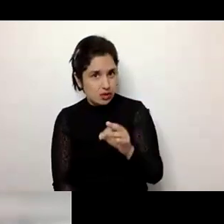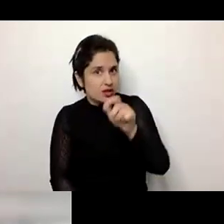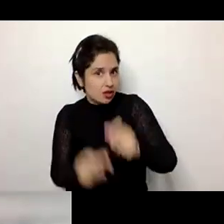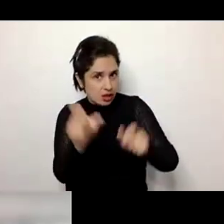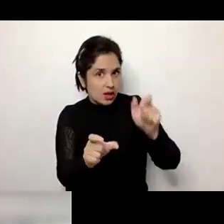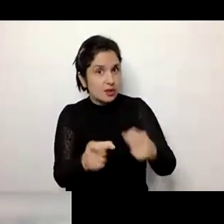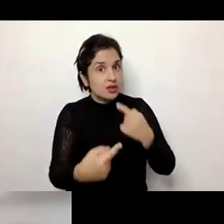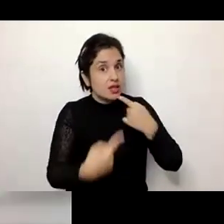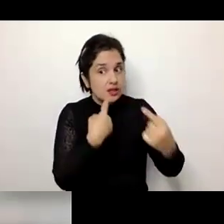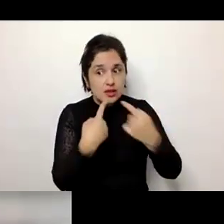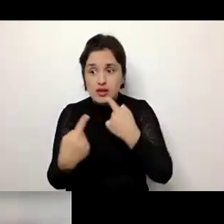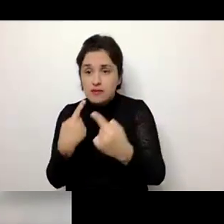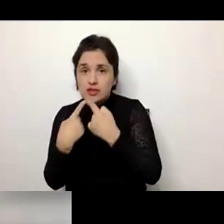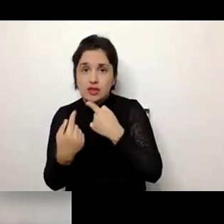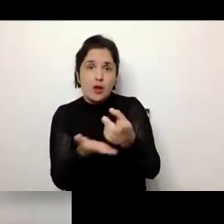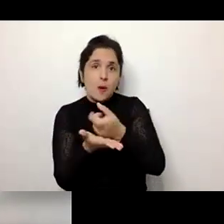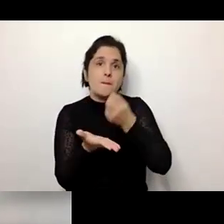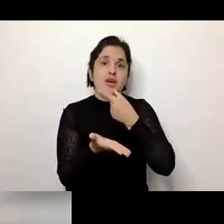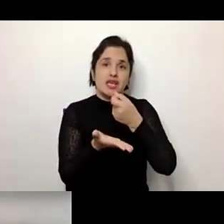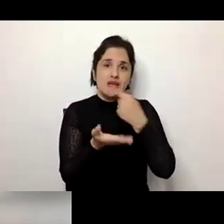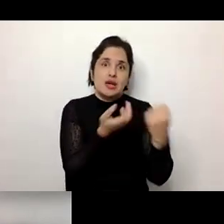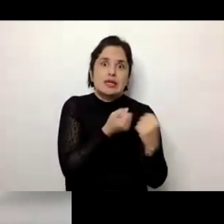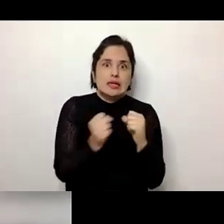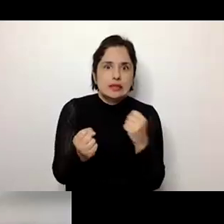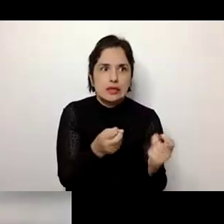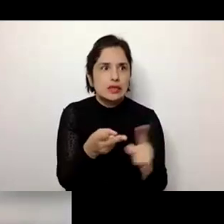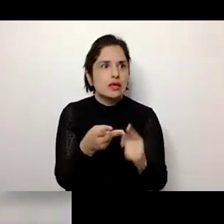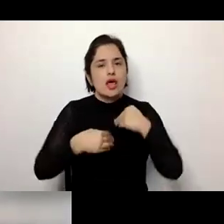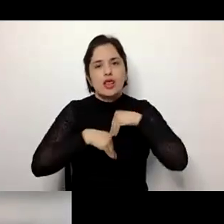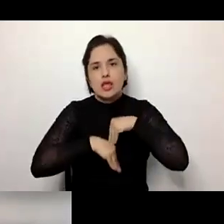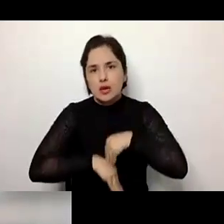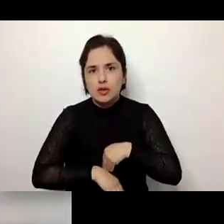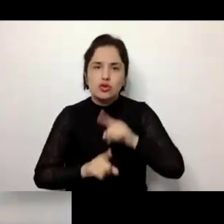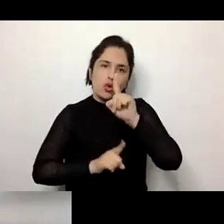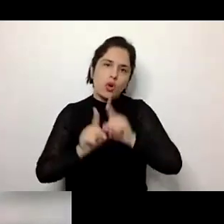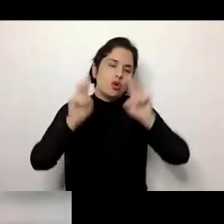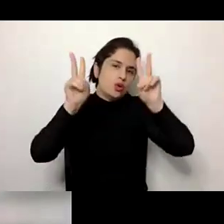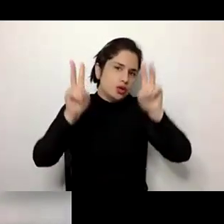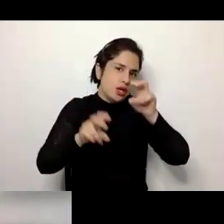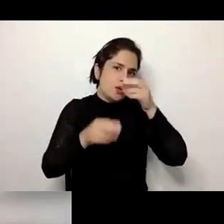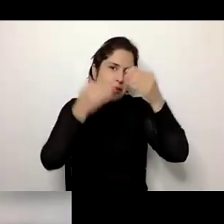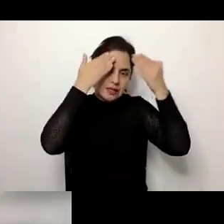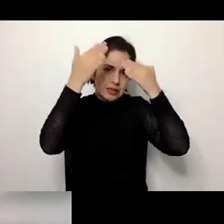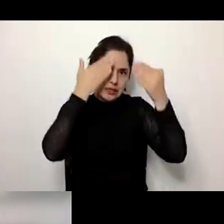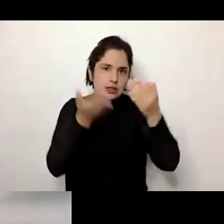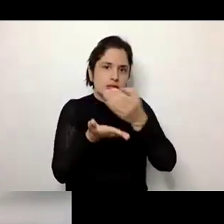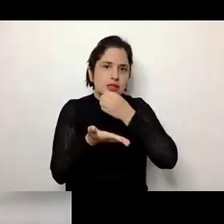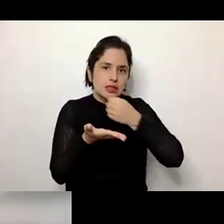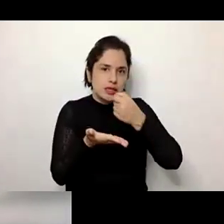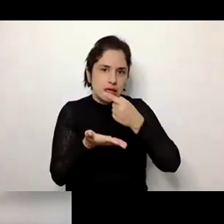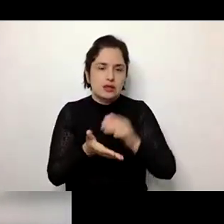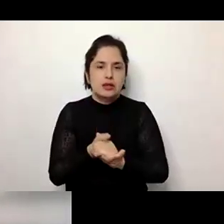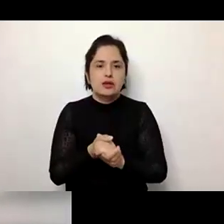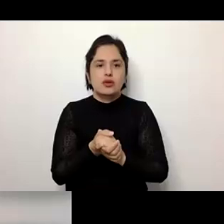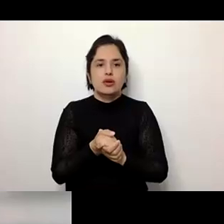entrevistadas tomavam medicação para ansiedade, depressão, ou algum quadro psiquiátrico, confirmando, inclusive,